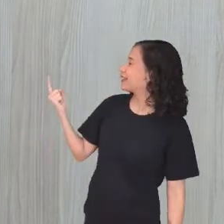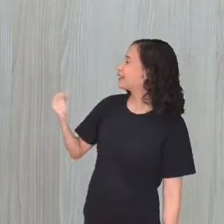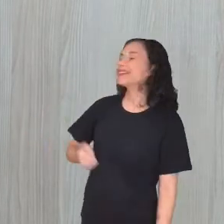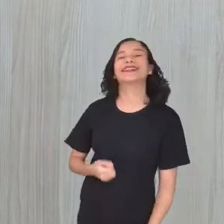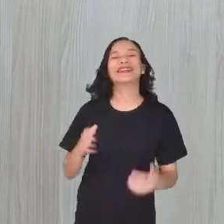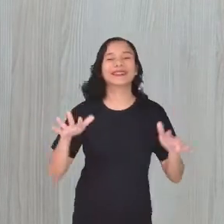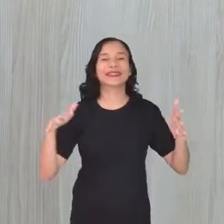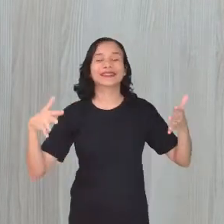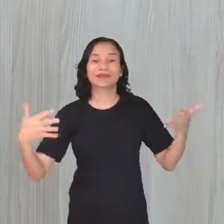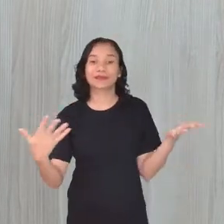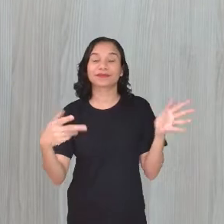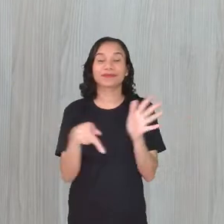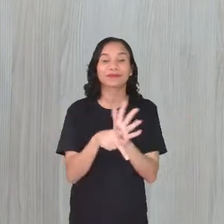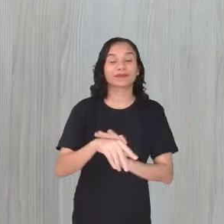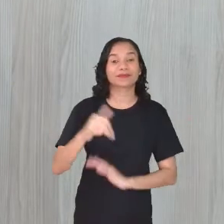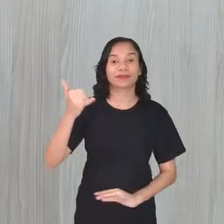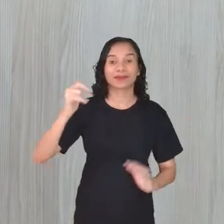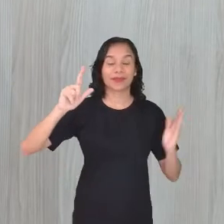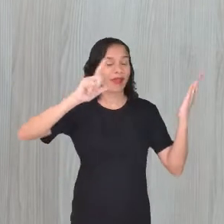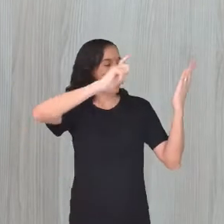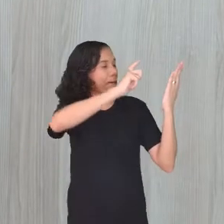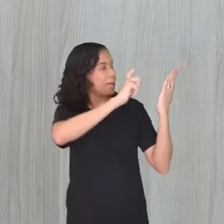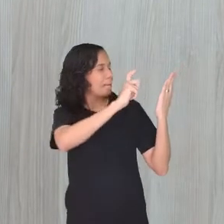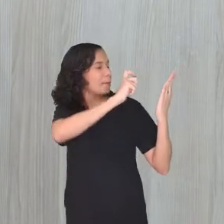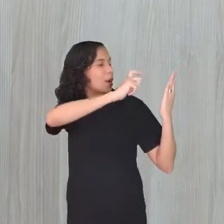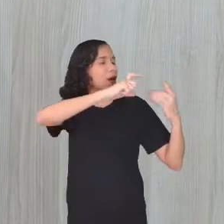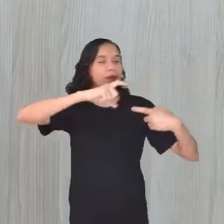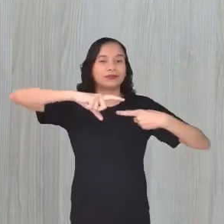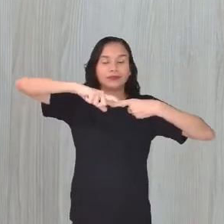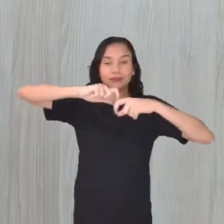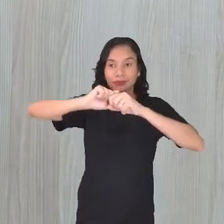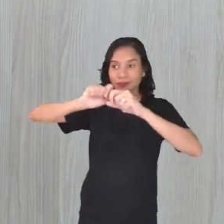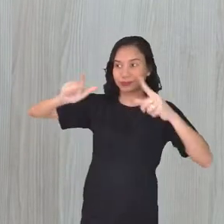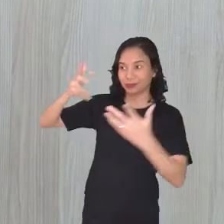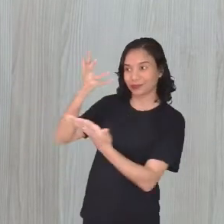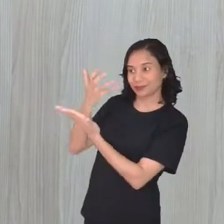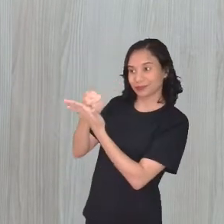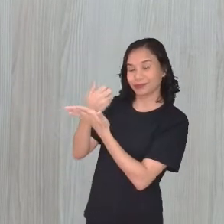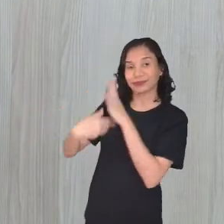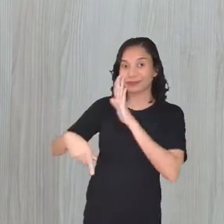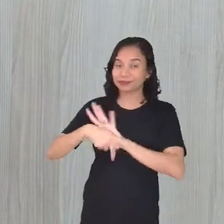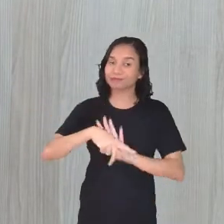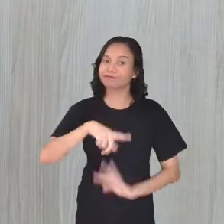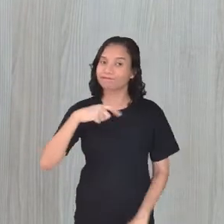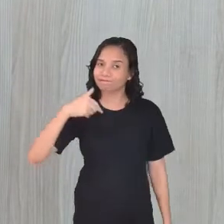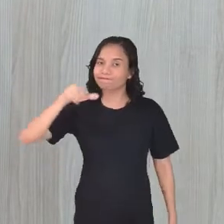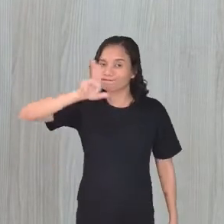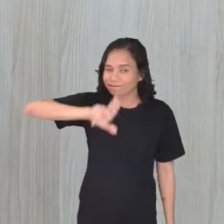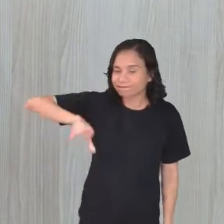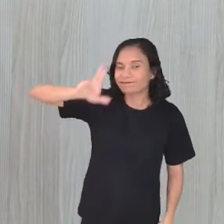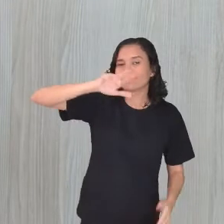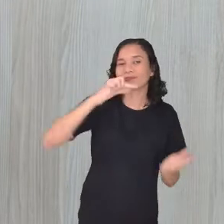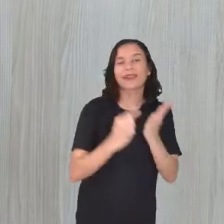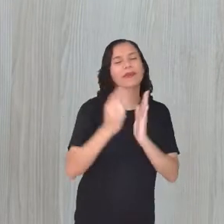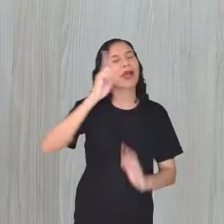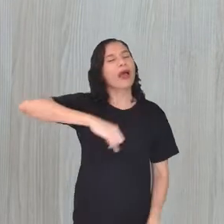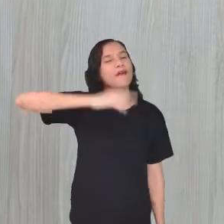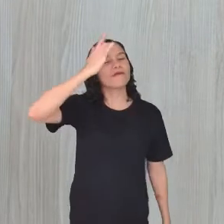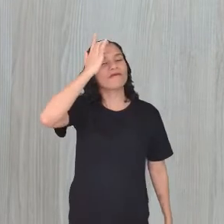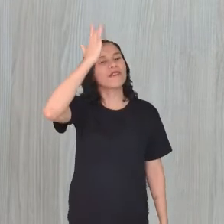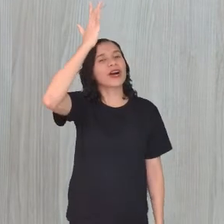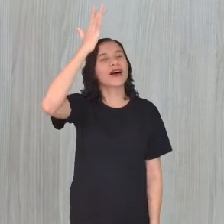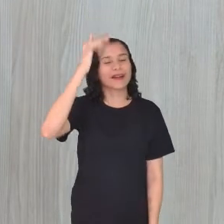gente! Então, aponta o seu celular, né? A câmera do seu celular pra esse QR Code aí e baixa bem facinho aí